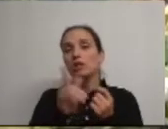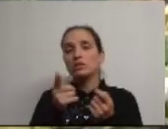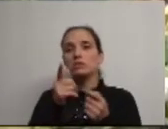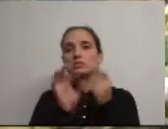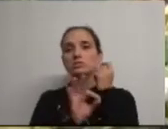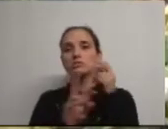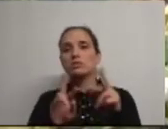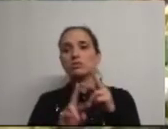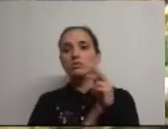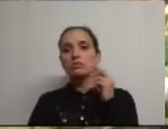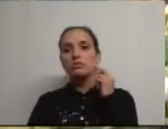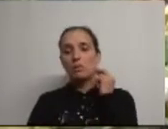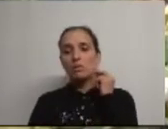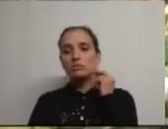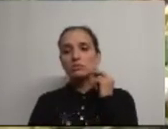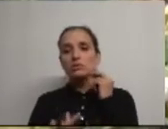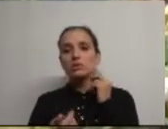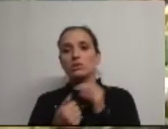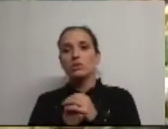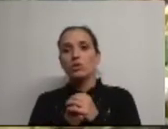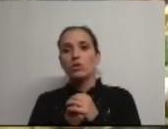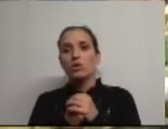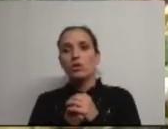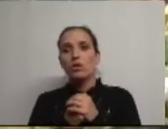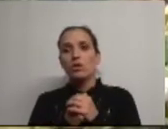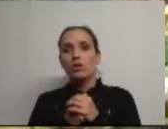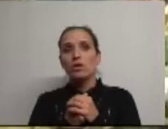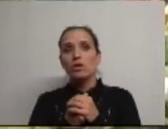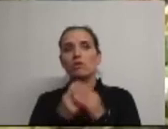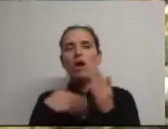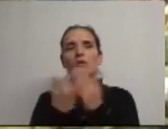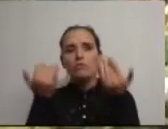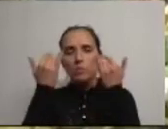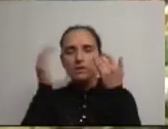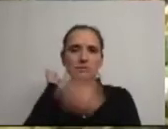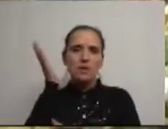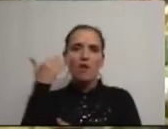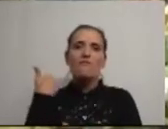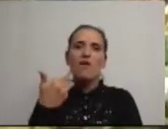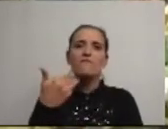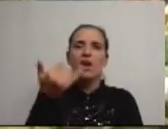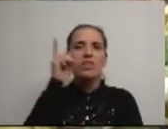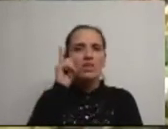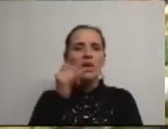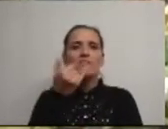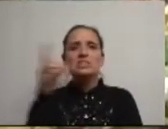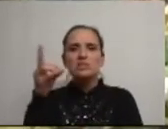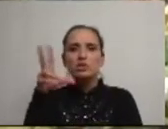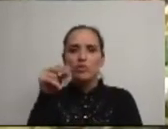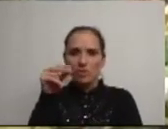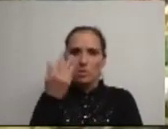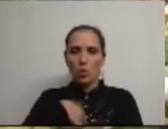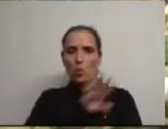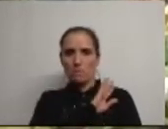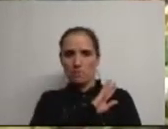de um seminário que vai realizar-se no dia 26 de novembro em